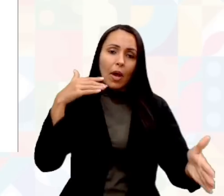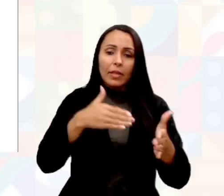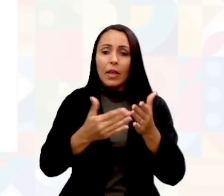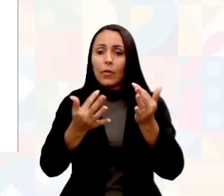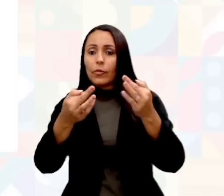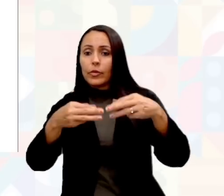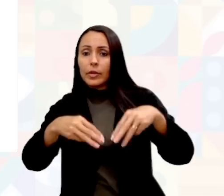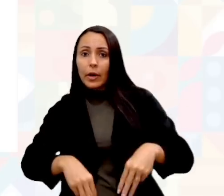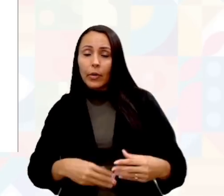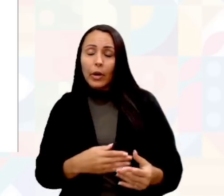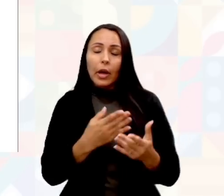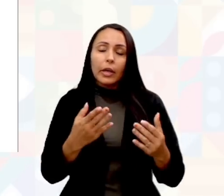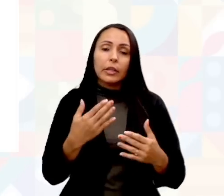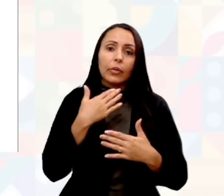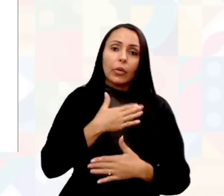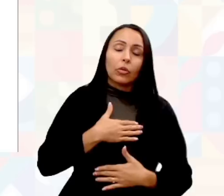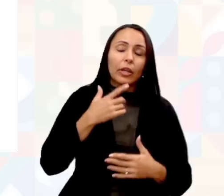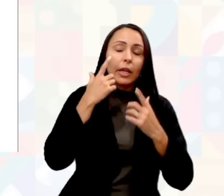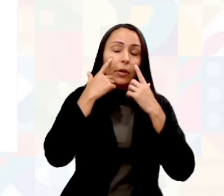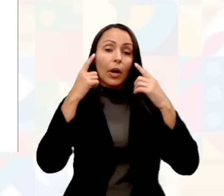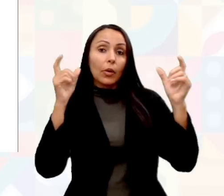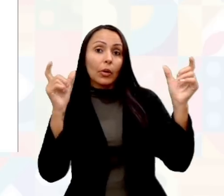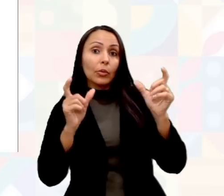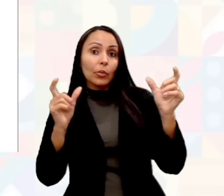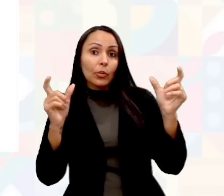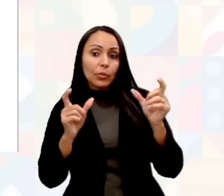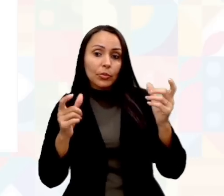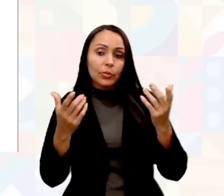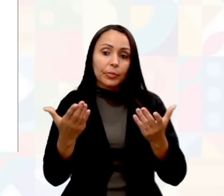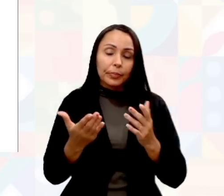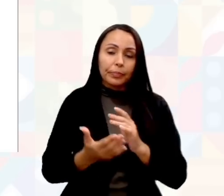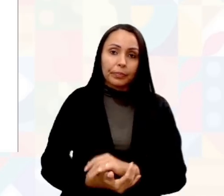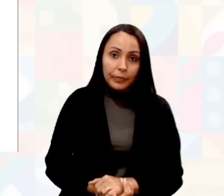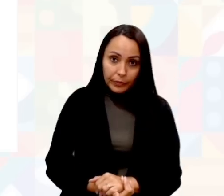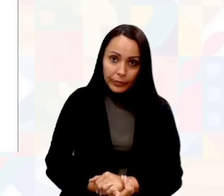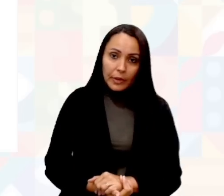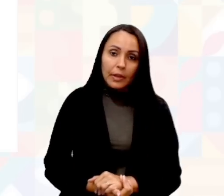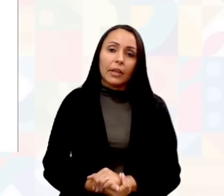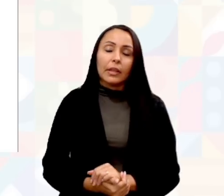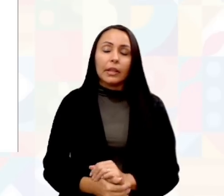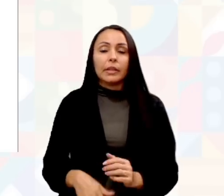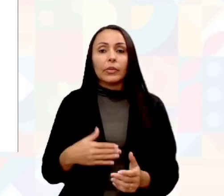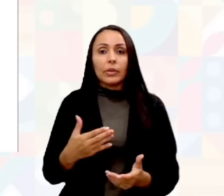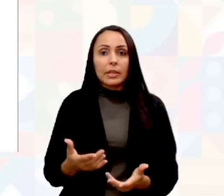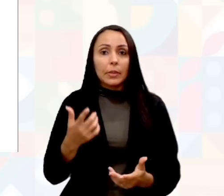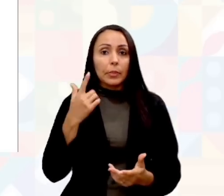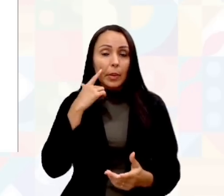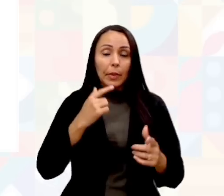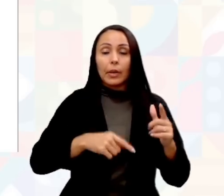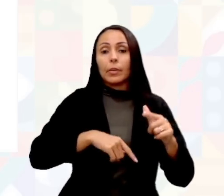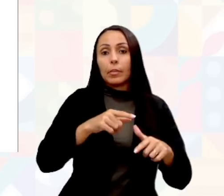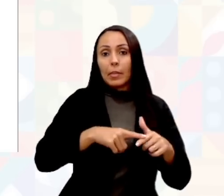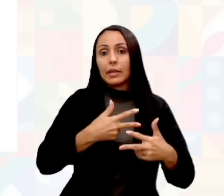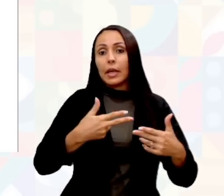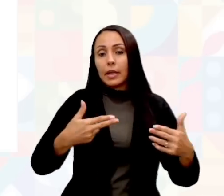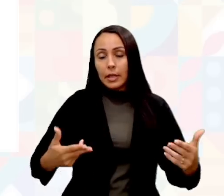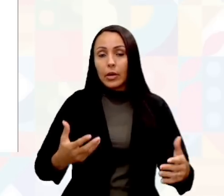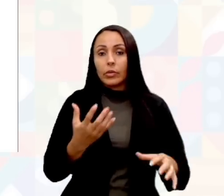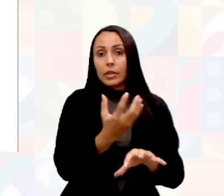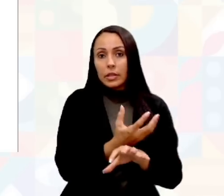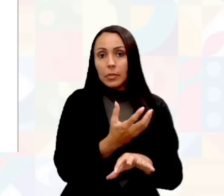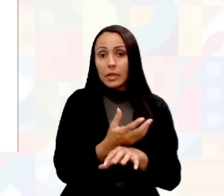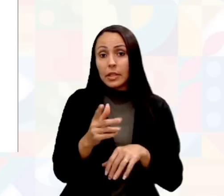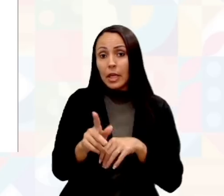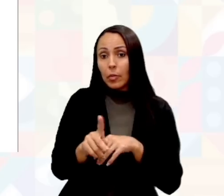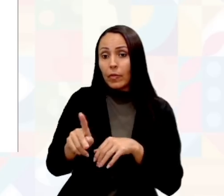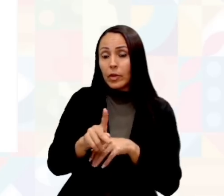Então, eu gostaria muito que o aluno ficasse atento aos fluxogramas. Evidentemente que, ao se deparar com o material da disciplina, que a professora Cris está